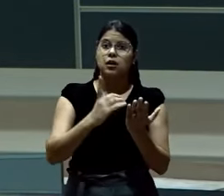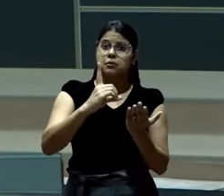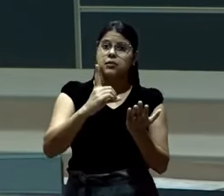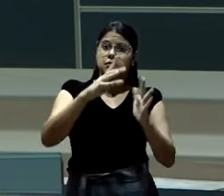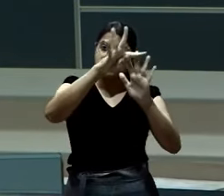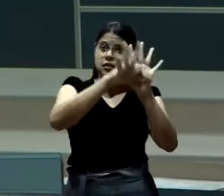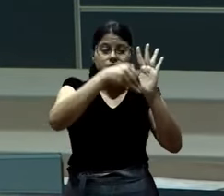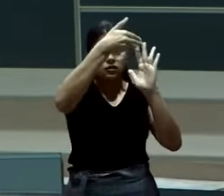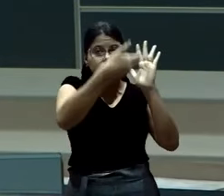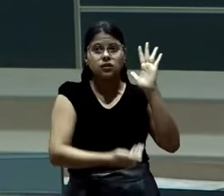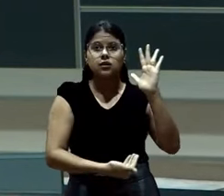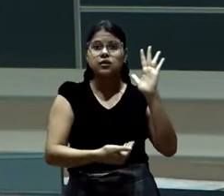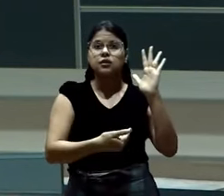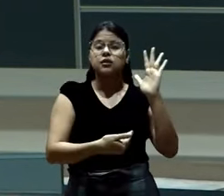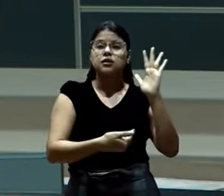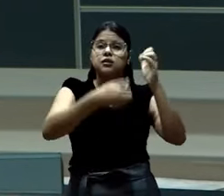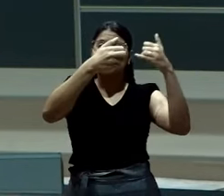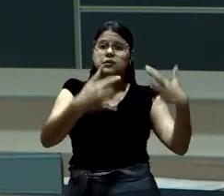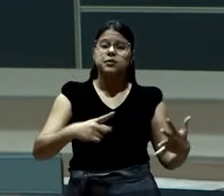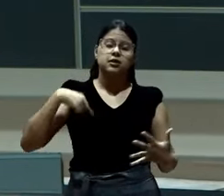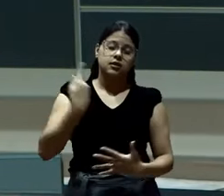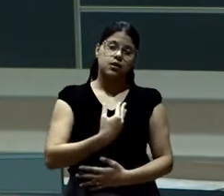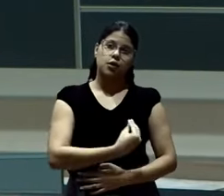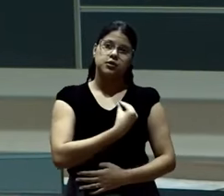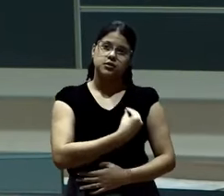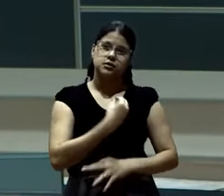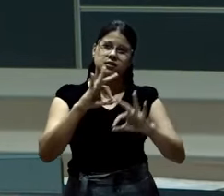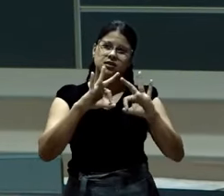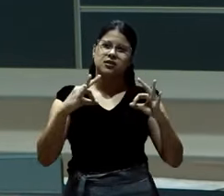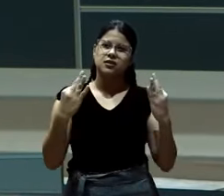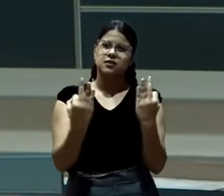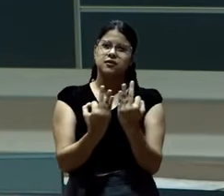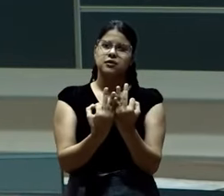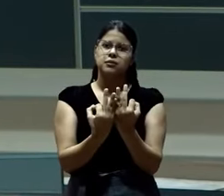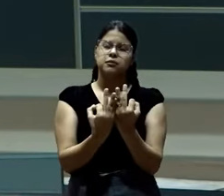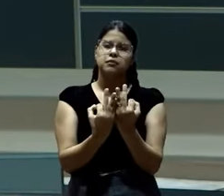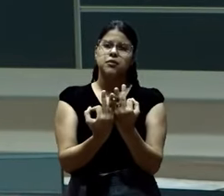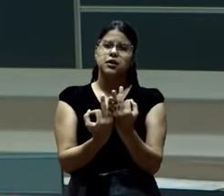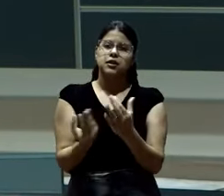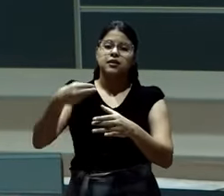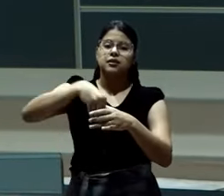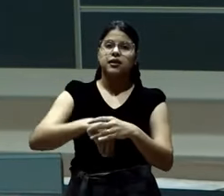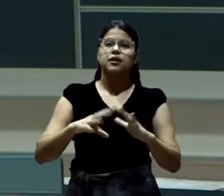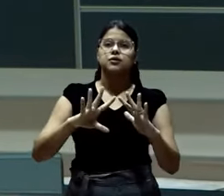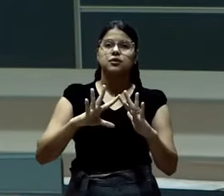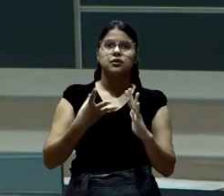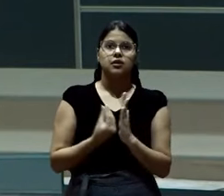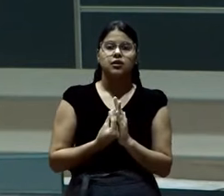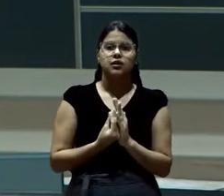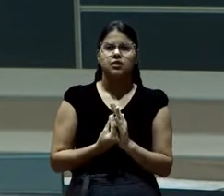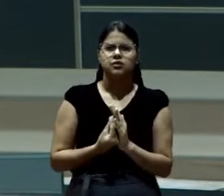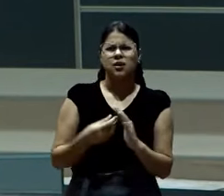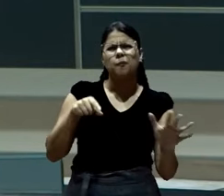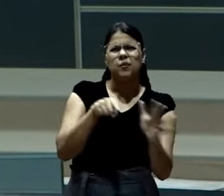em família. O texto não nos diz? Família da fé. É fácil? Não.